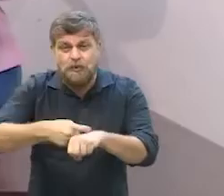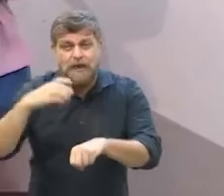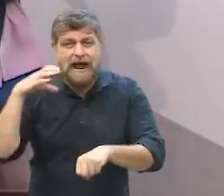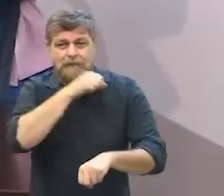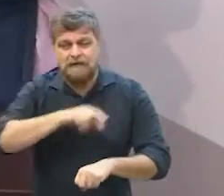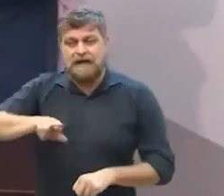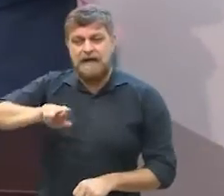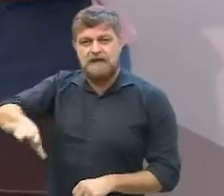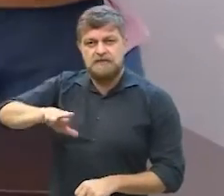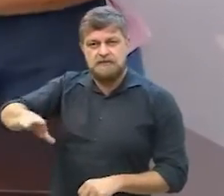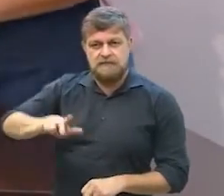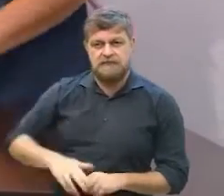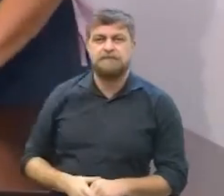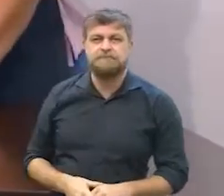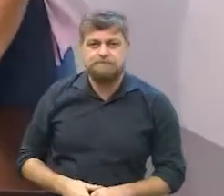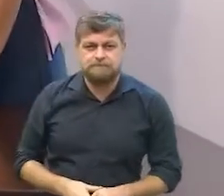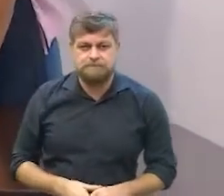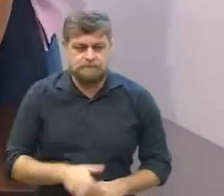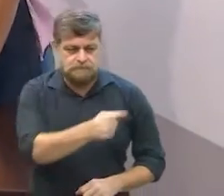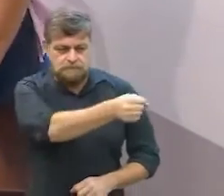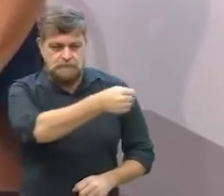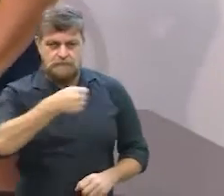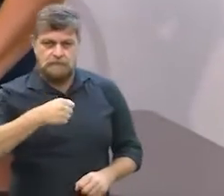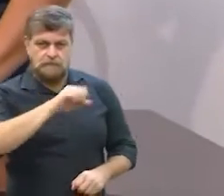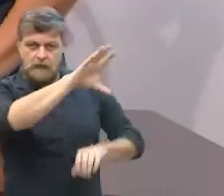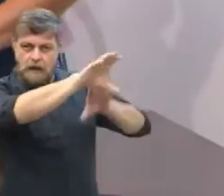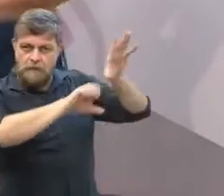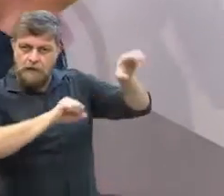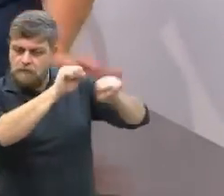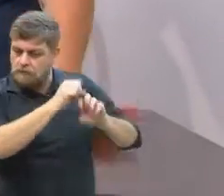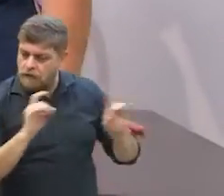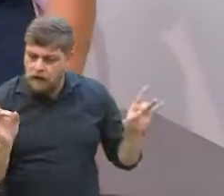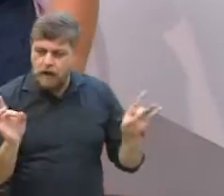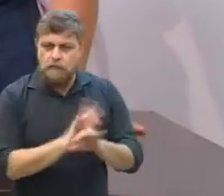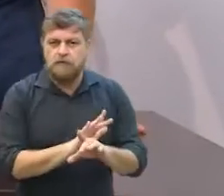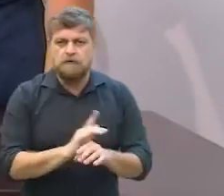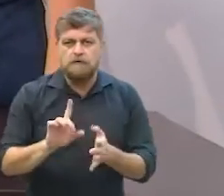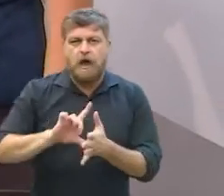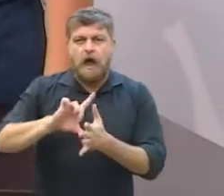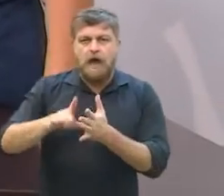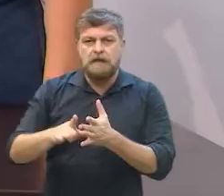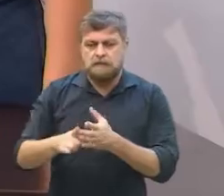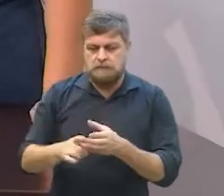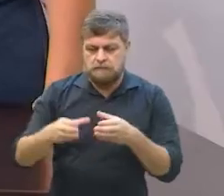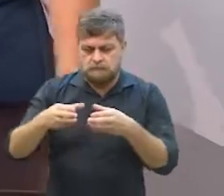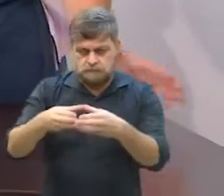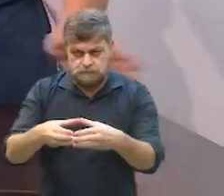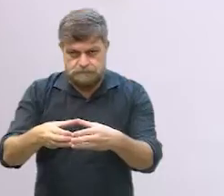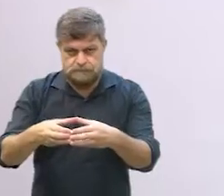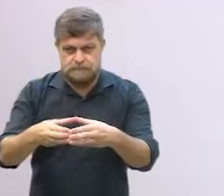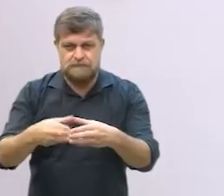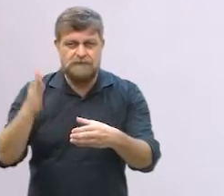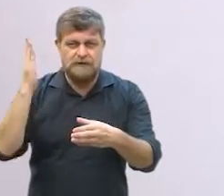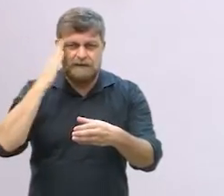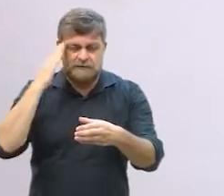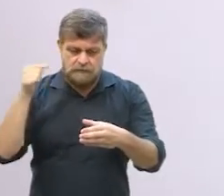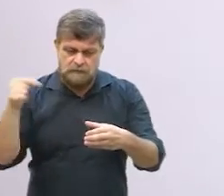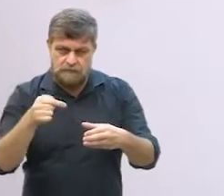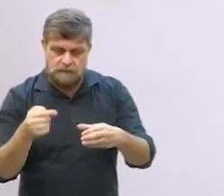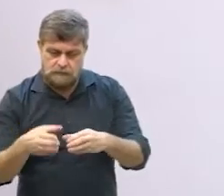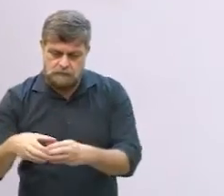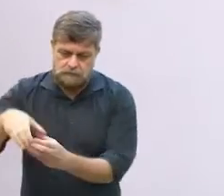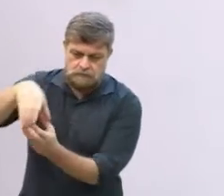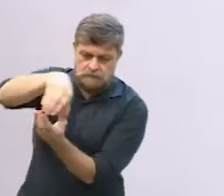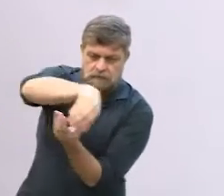é diferente do chocolate nobre tirou da geladeira está pronto como é que você verifica que chegou no ponto? quando você